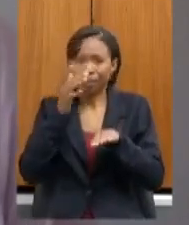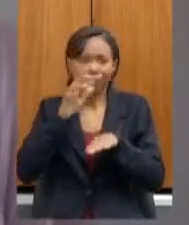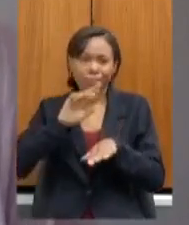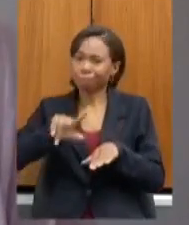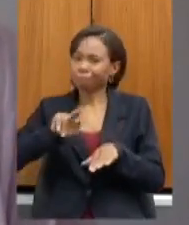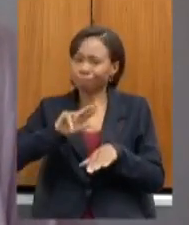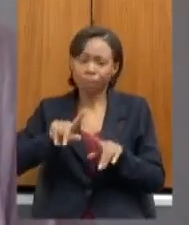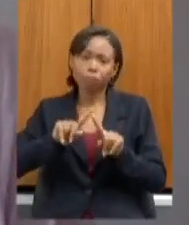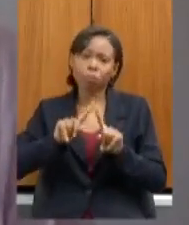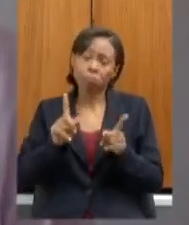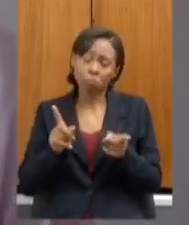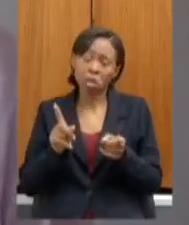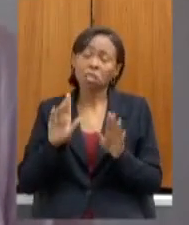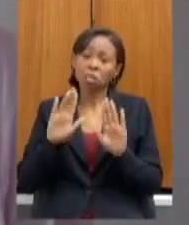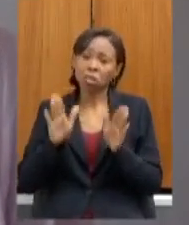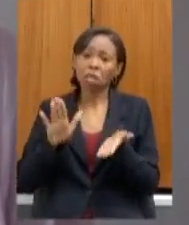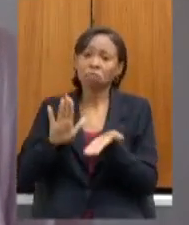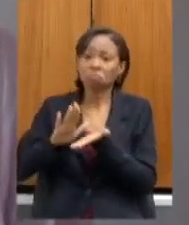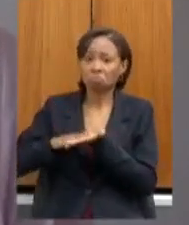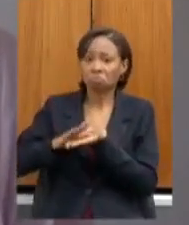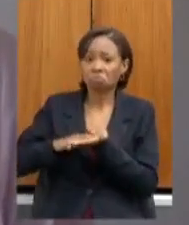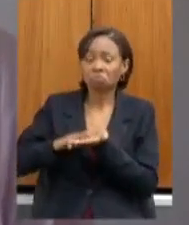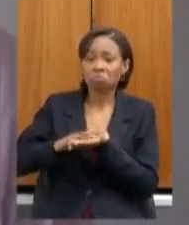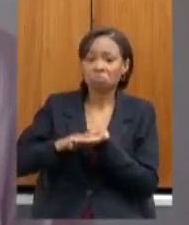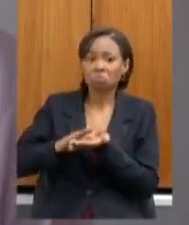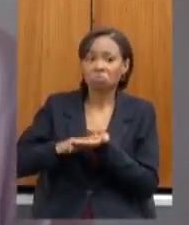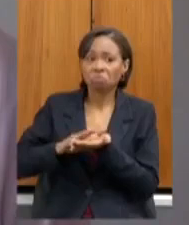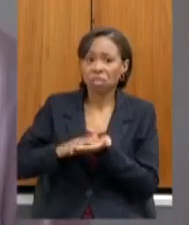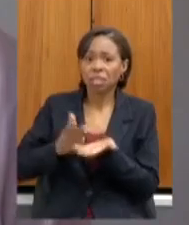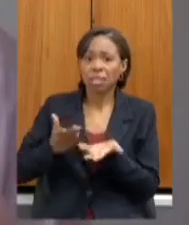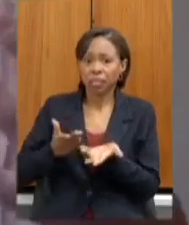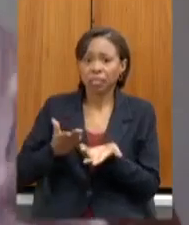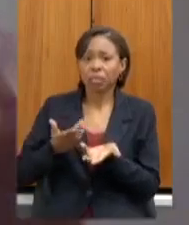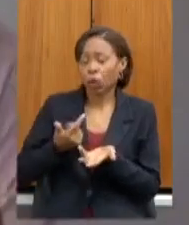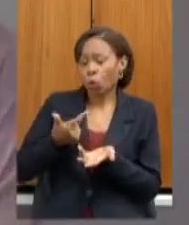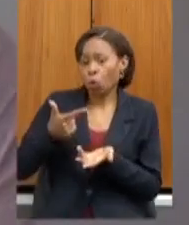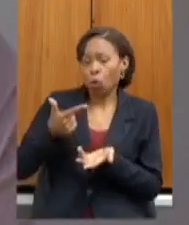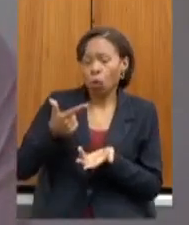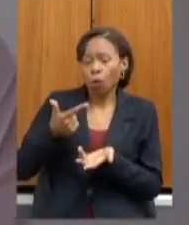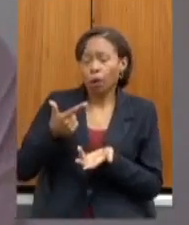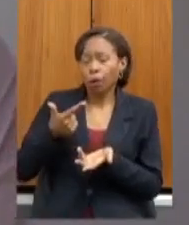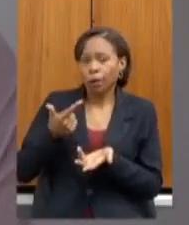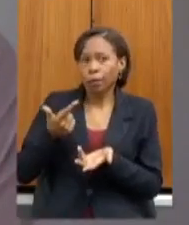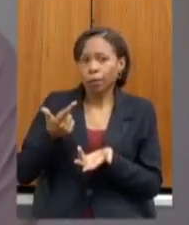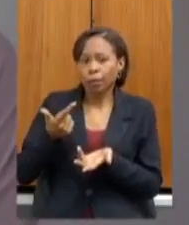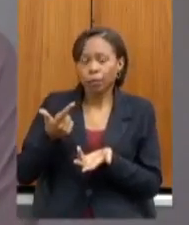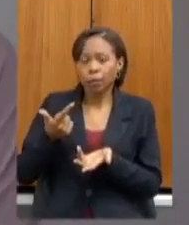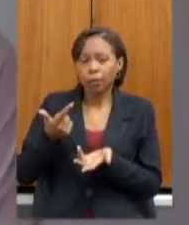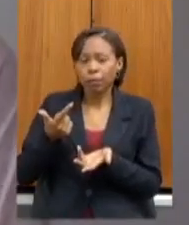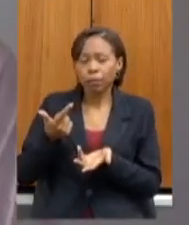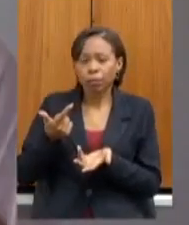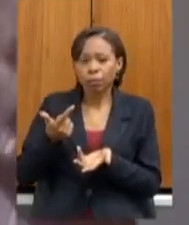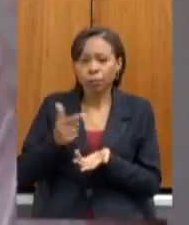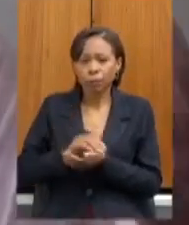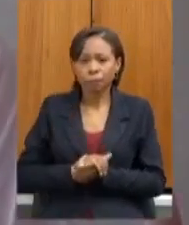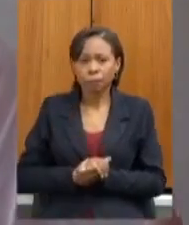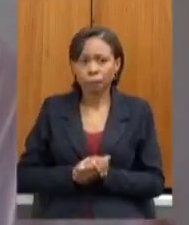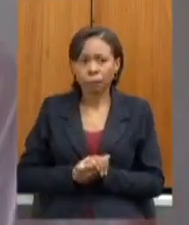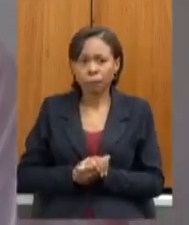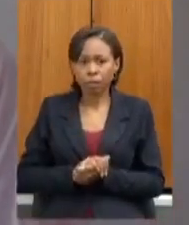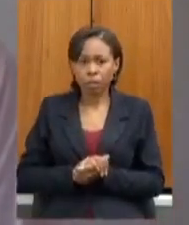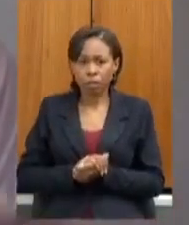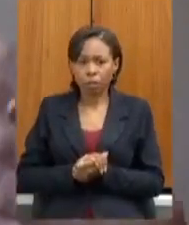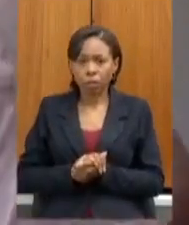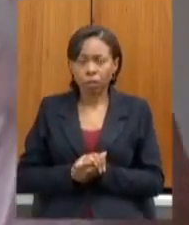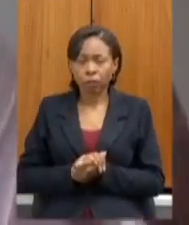elogios de pessoas que são que tem maior vinculação à ideologia